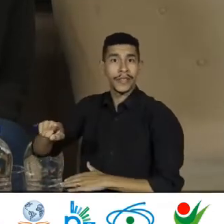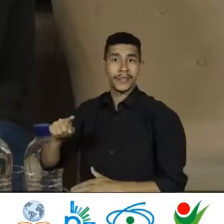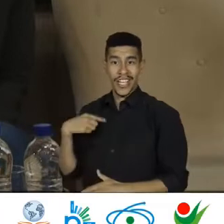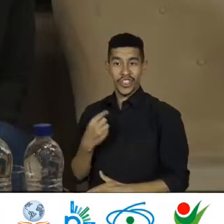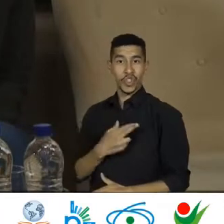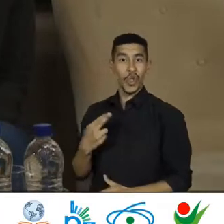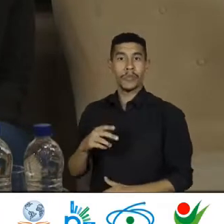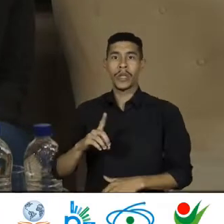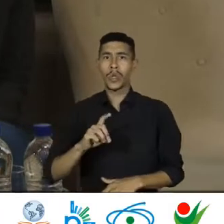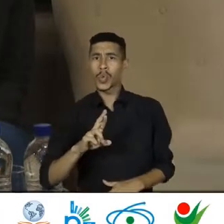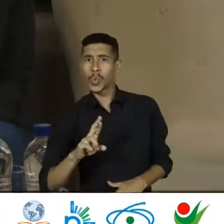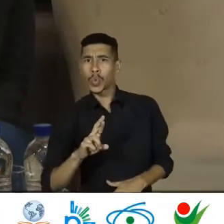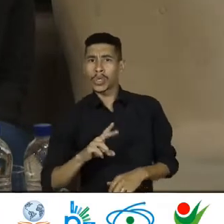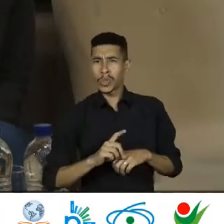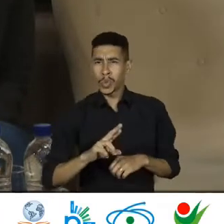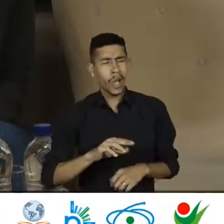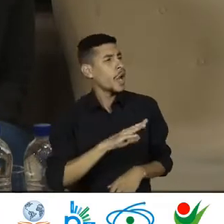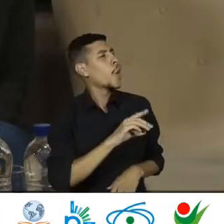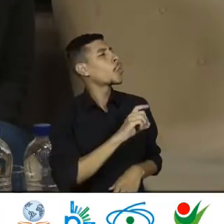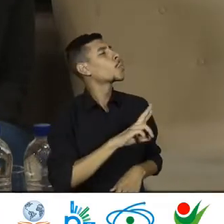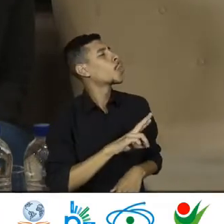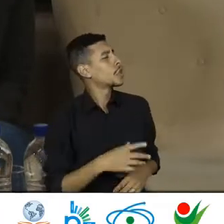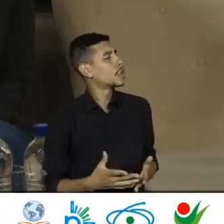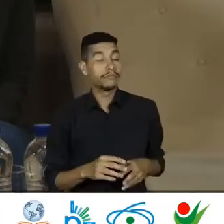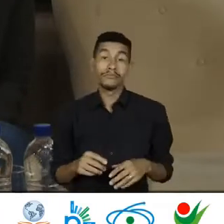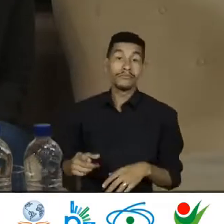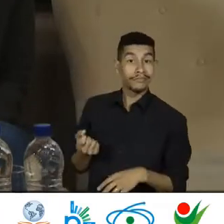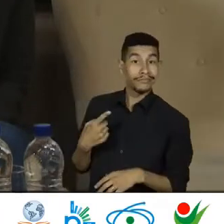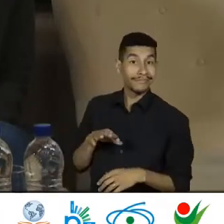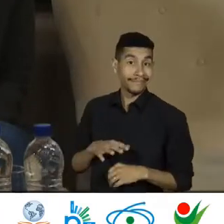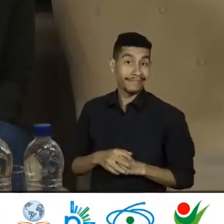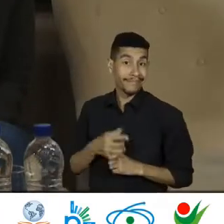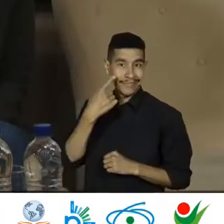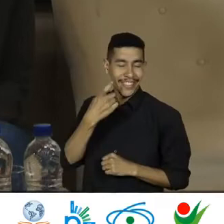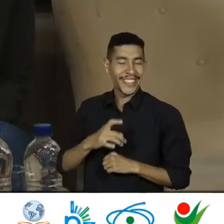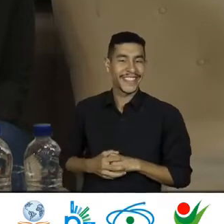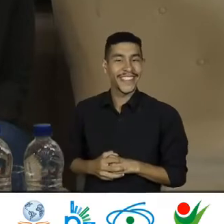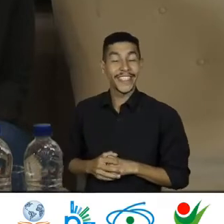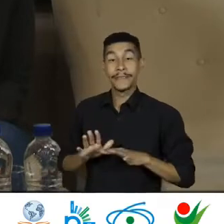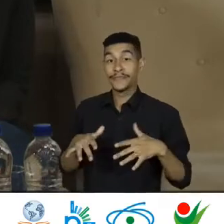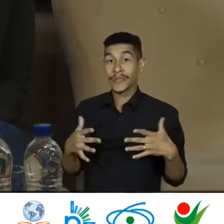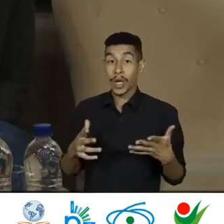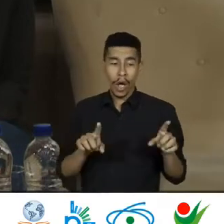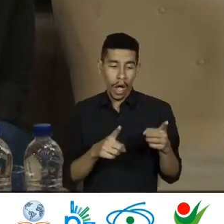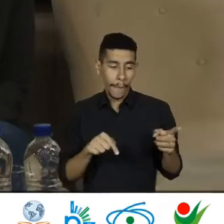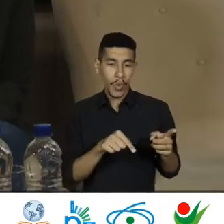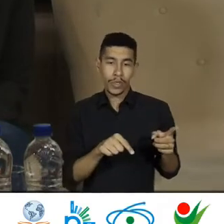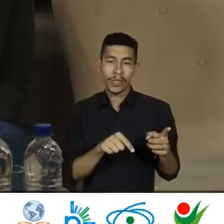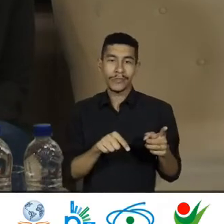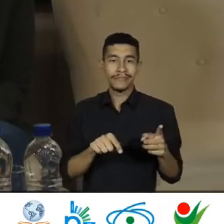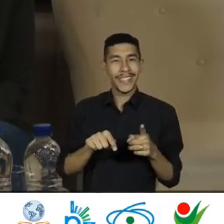grau. O doutor. É assim que eles falam. Algumas vezes, claro. Então, essa canção pega essa